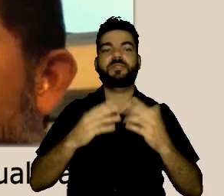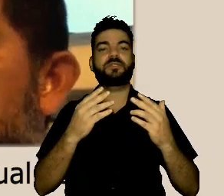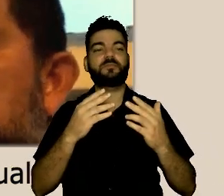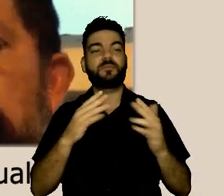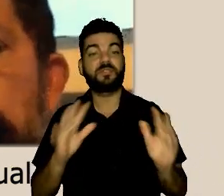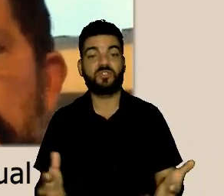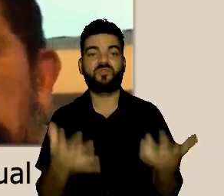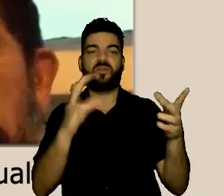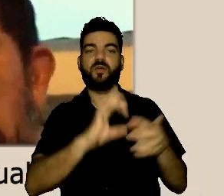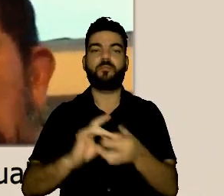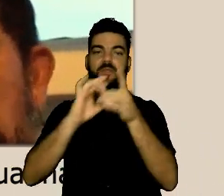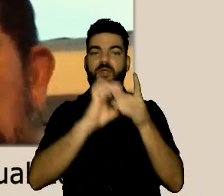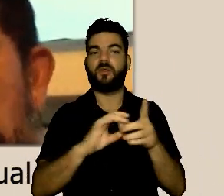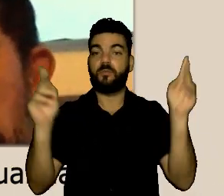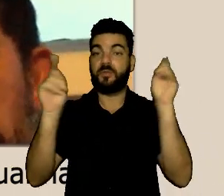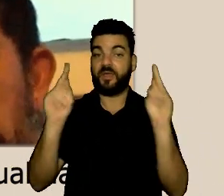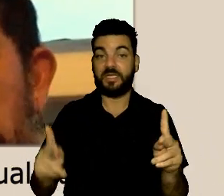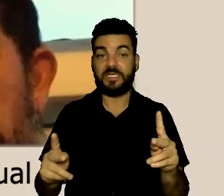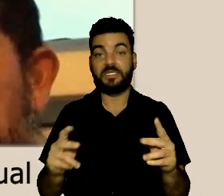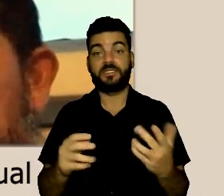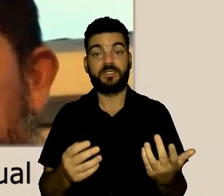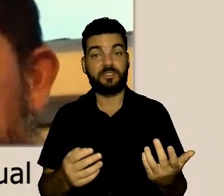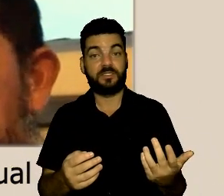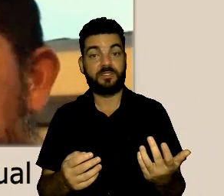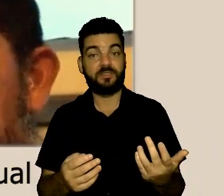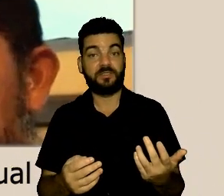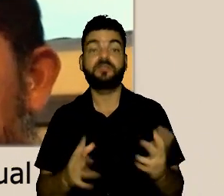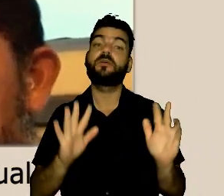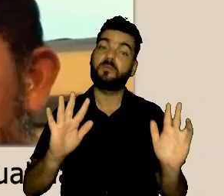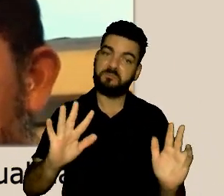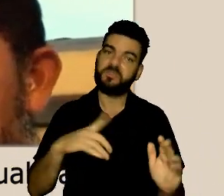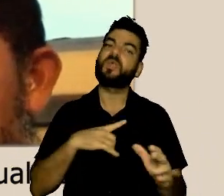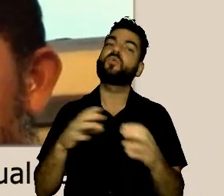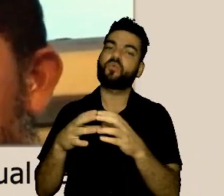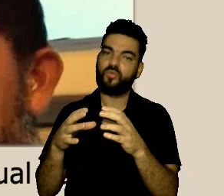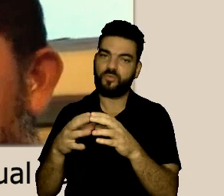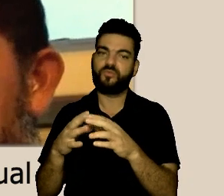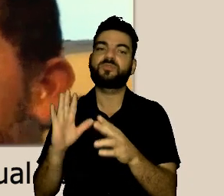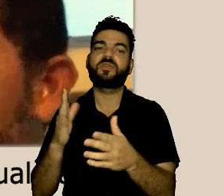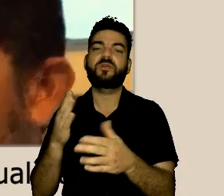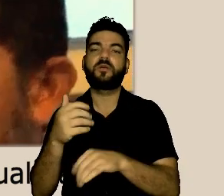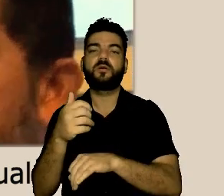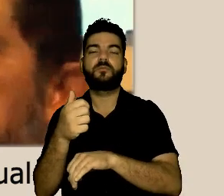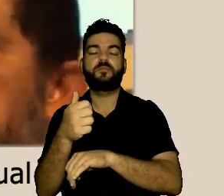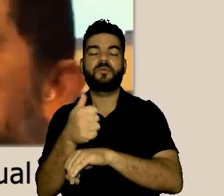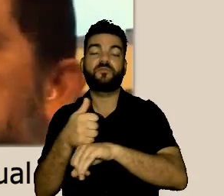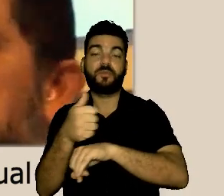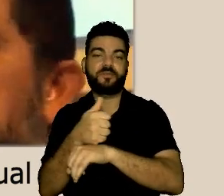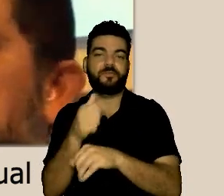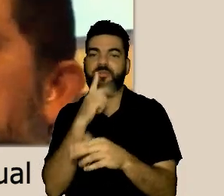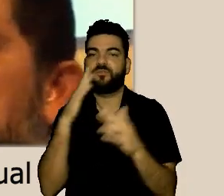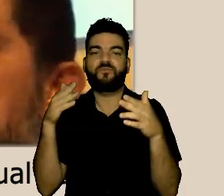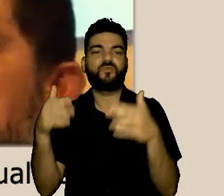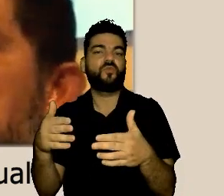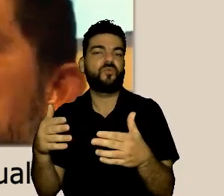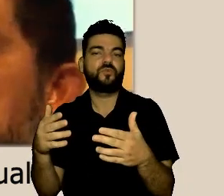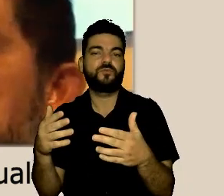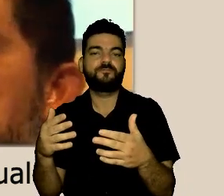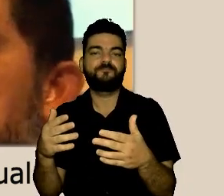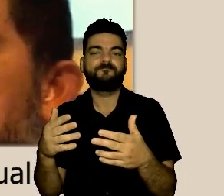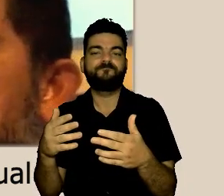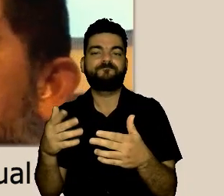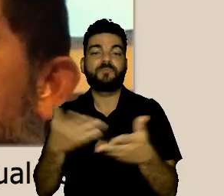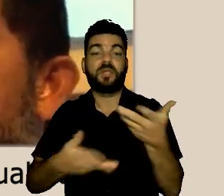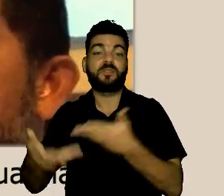nenhuma é um grande avanço nas práticas restaurativas nas questões dos pequenos delitos já é uma área de